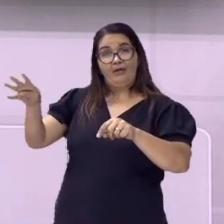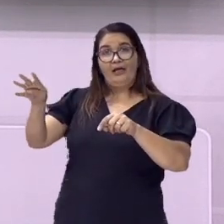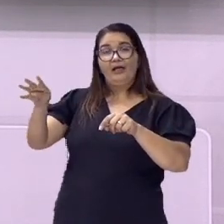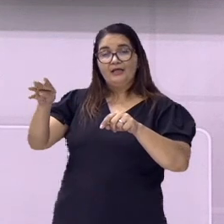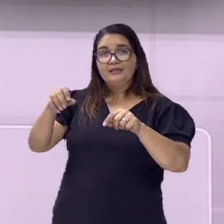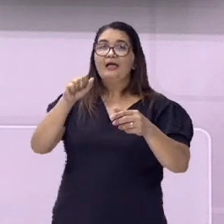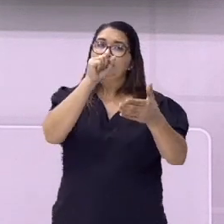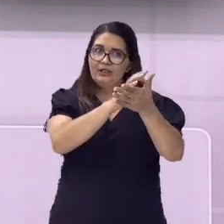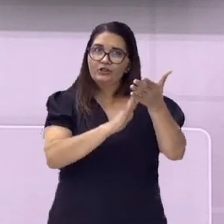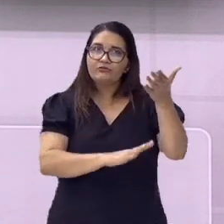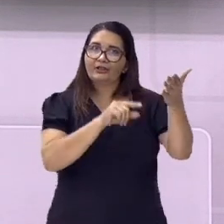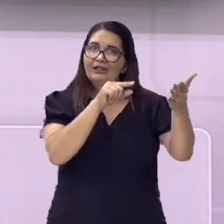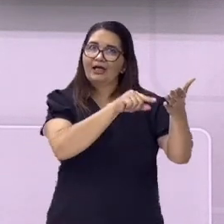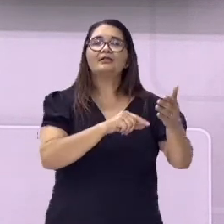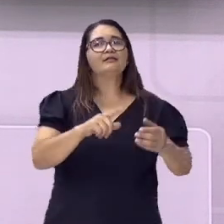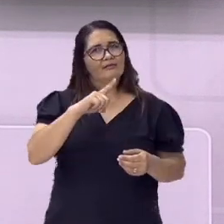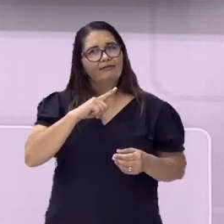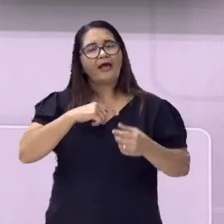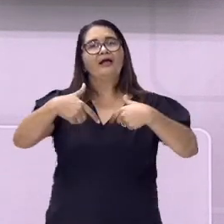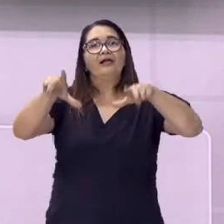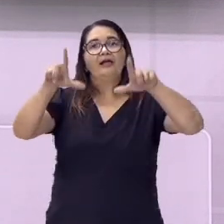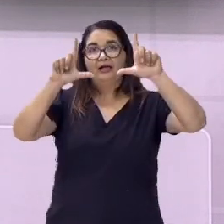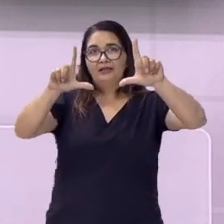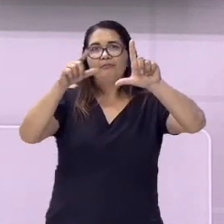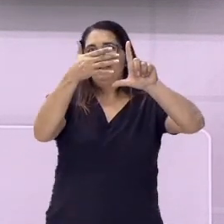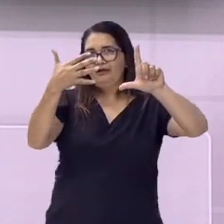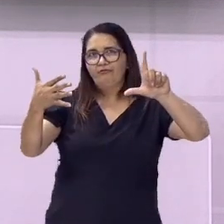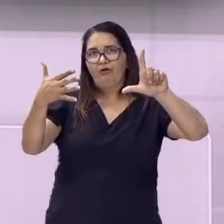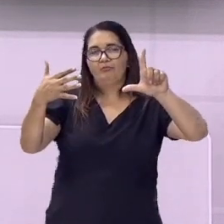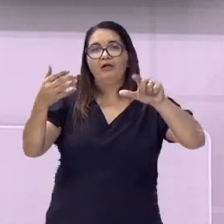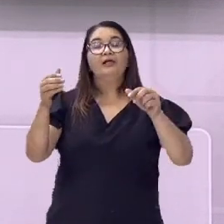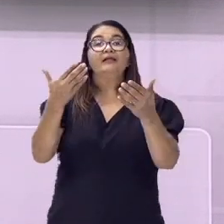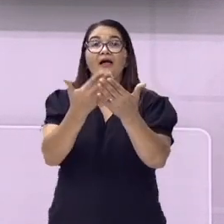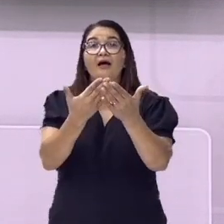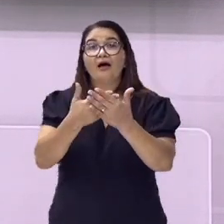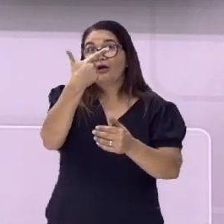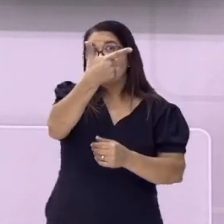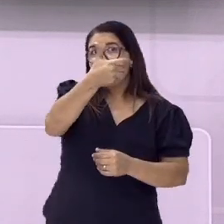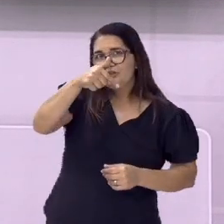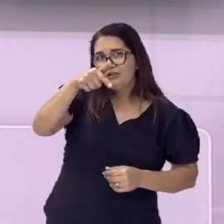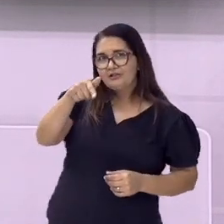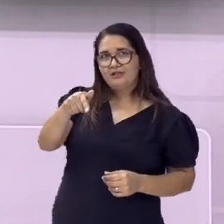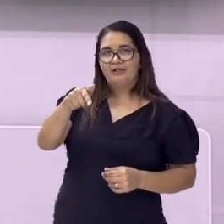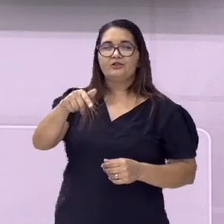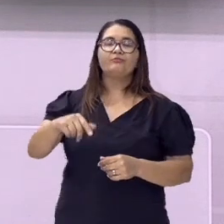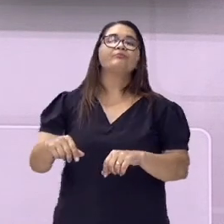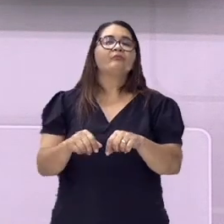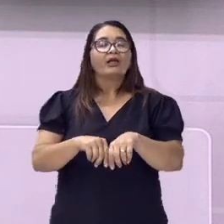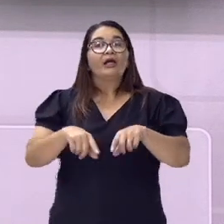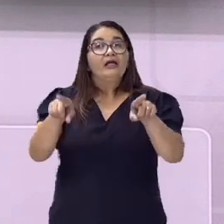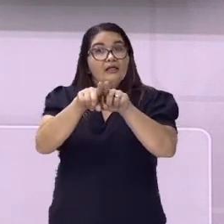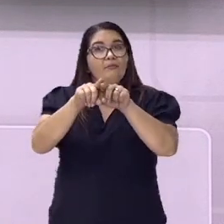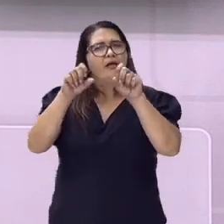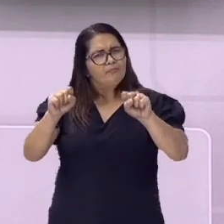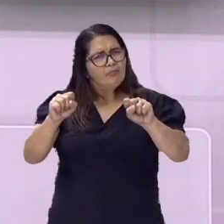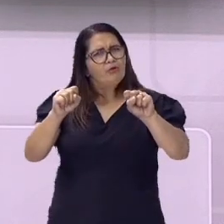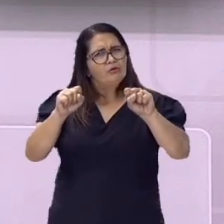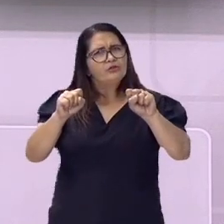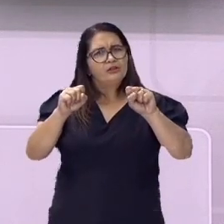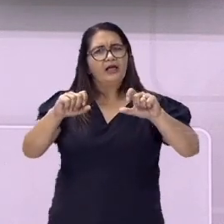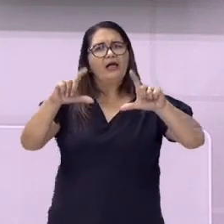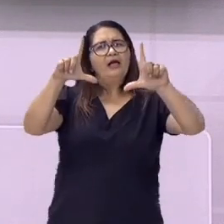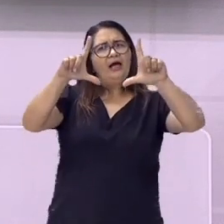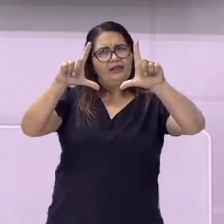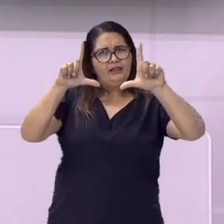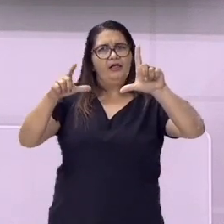estão disponíveis na plataforma Aula 27. Você também pode posicionar seu telefone no QR Code, aqui no canto da